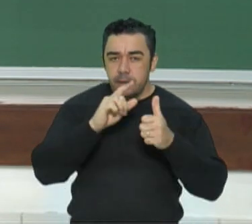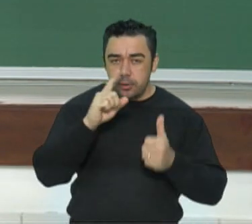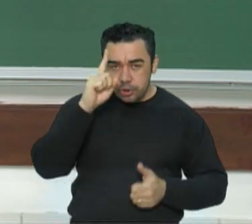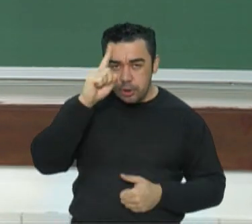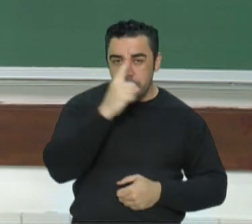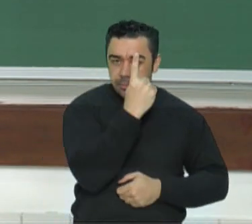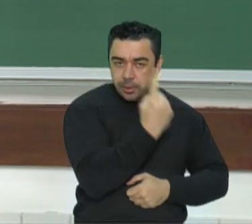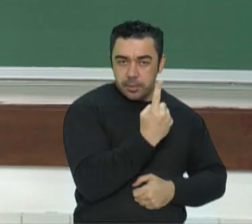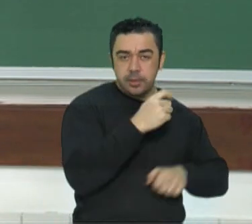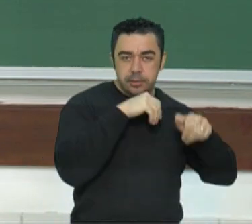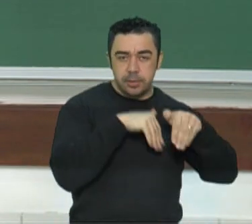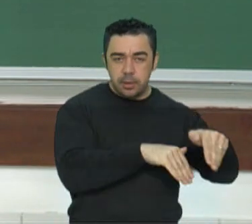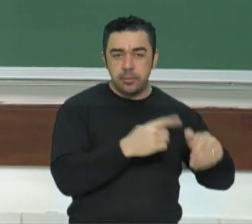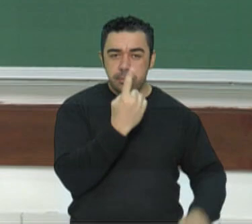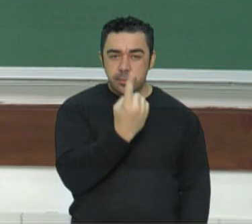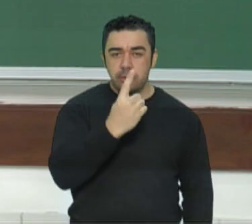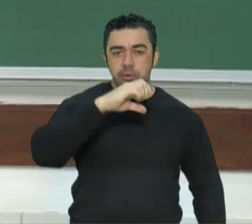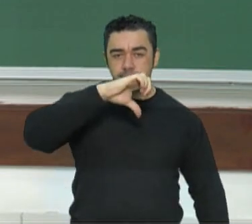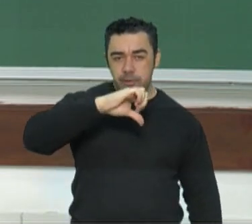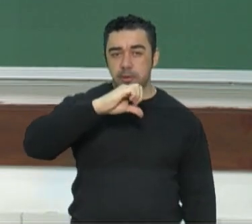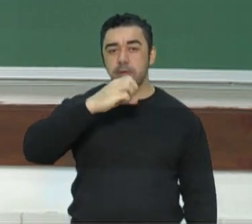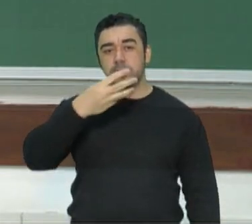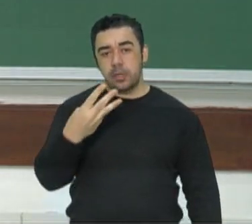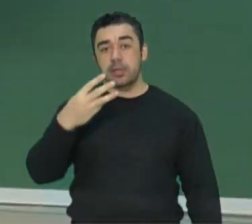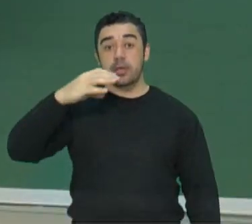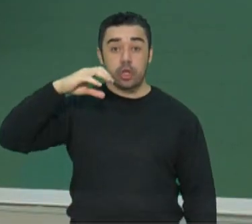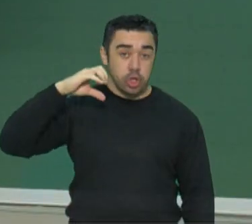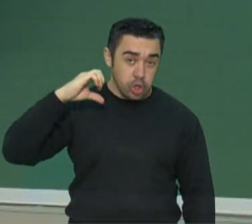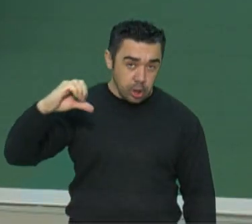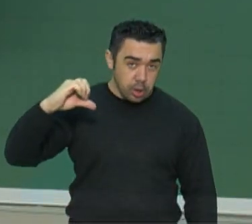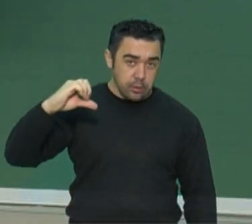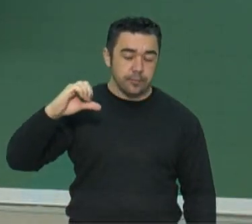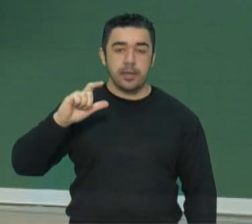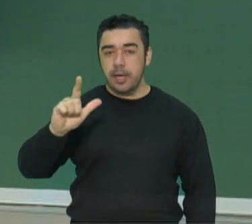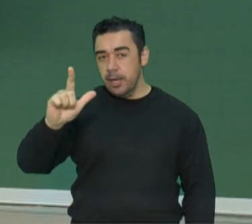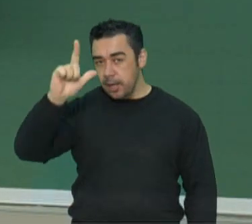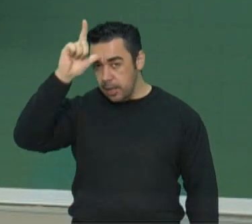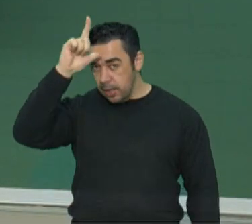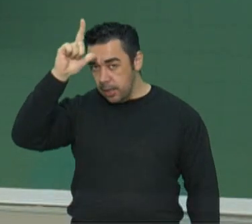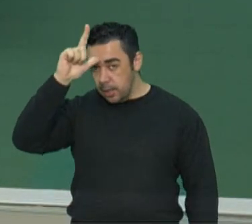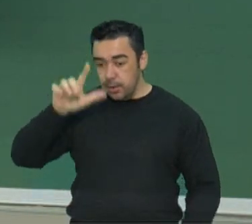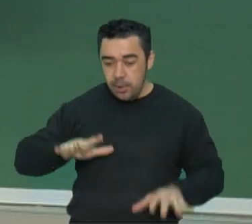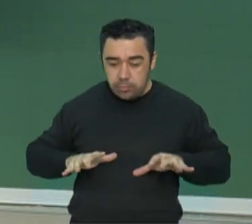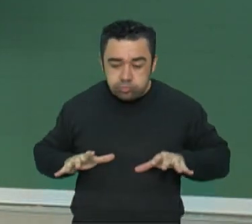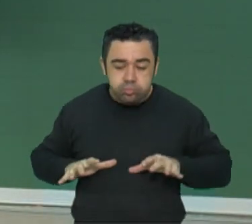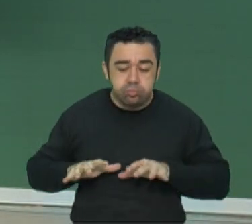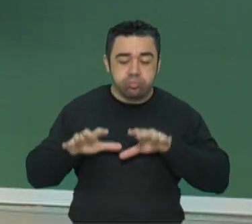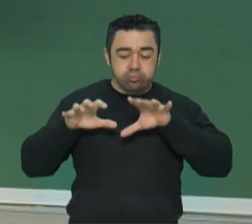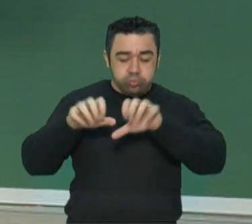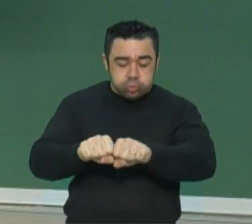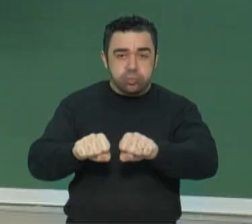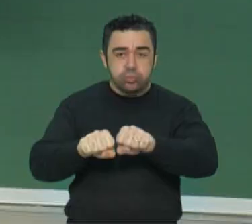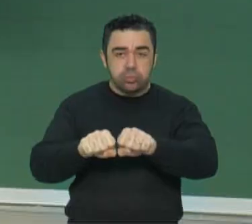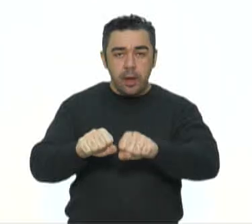setembro de 1939, a Alemanha invadiu a Polônia,